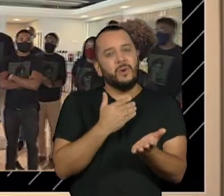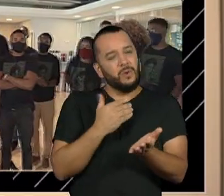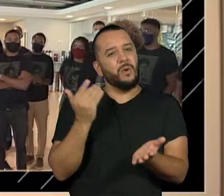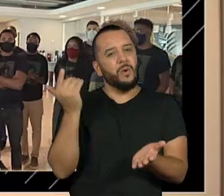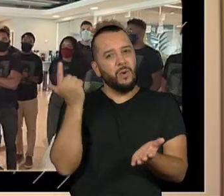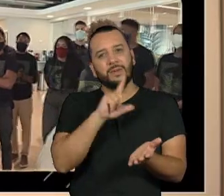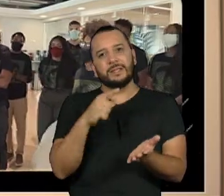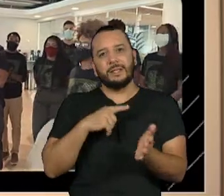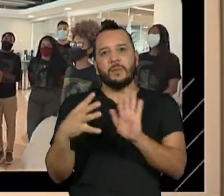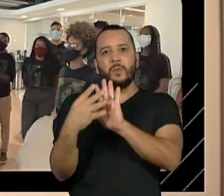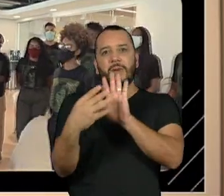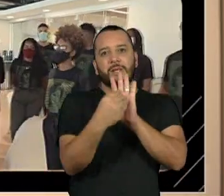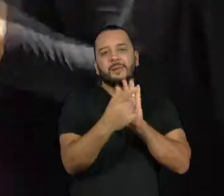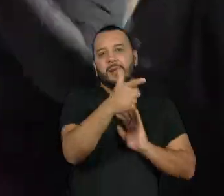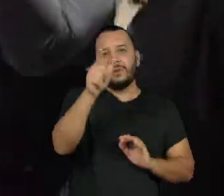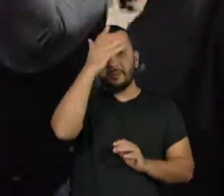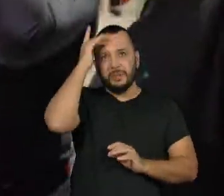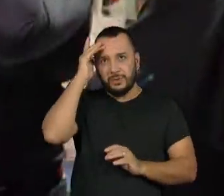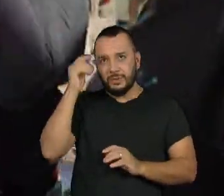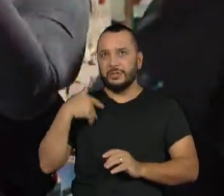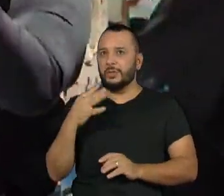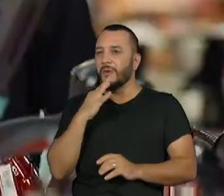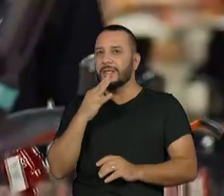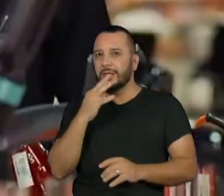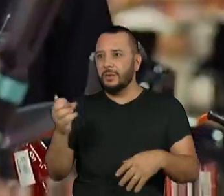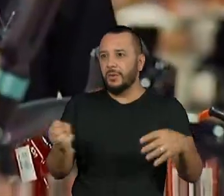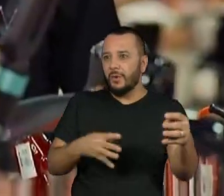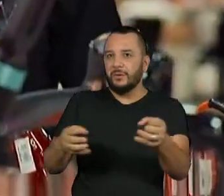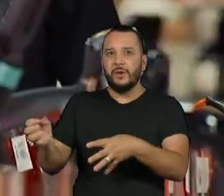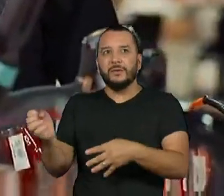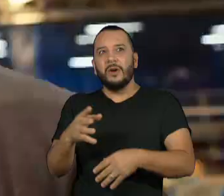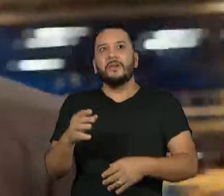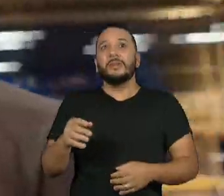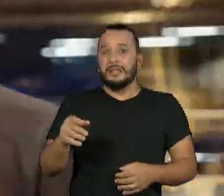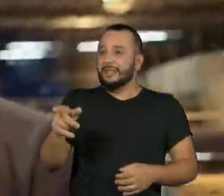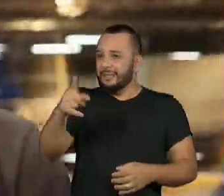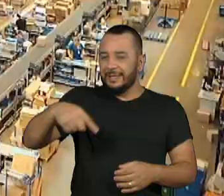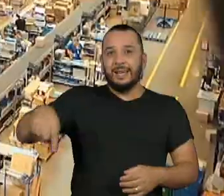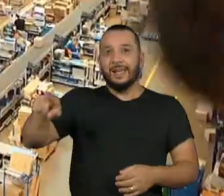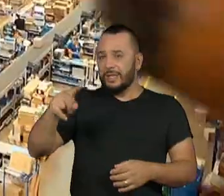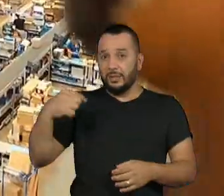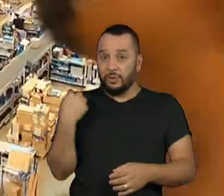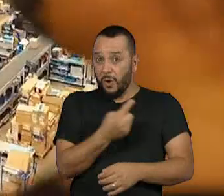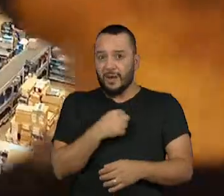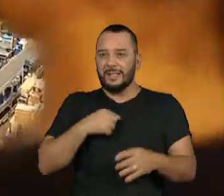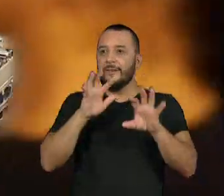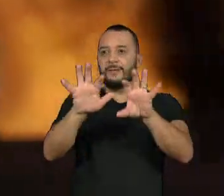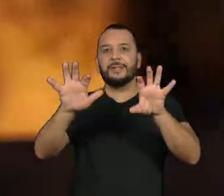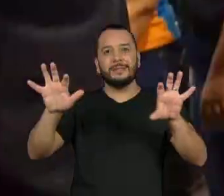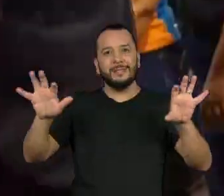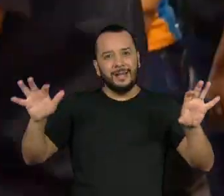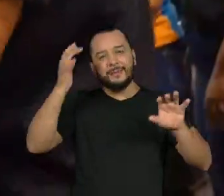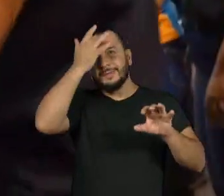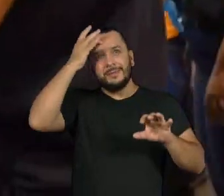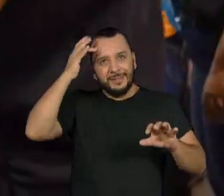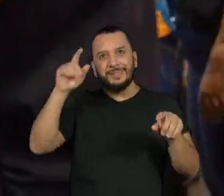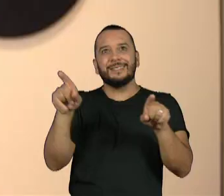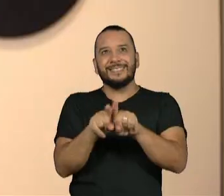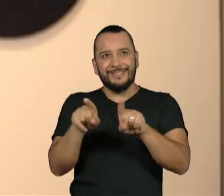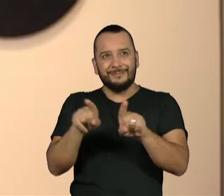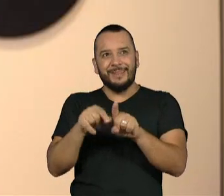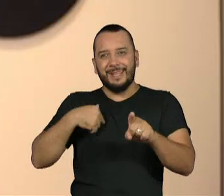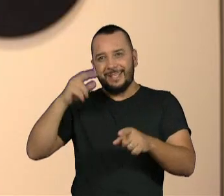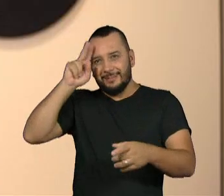conheceu os novos trainees e ver que muitos deles se inspiraram na nossa história, na nossa trajetória, então mostra que a gente está